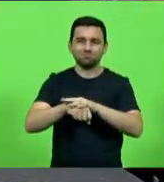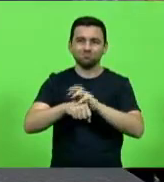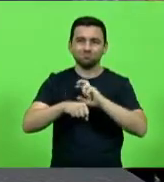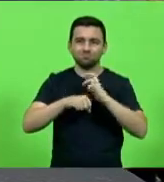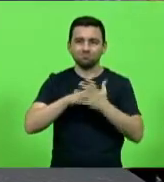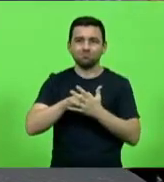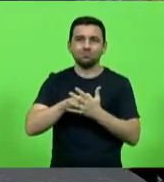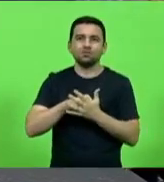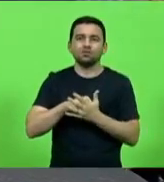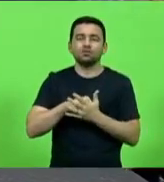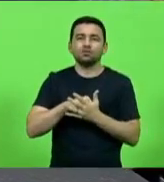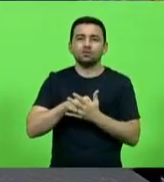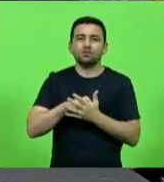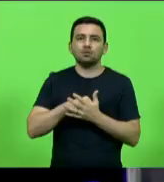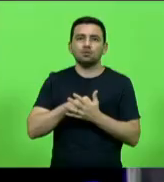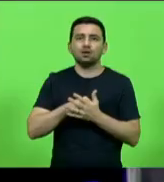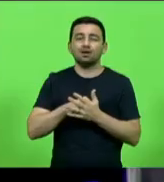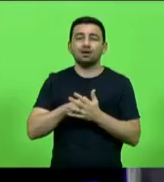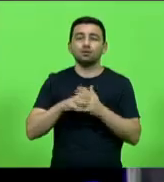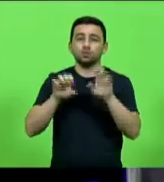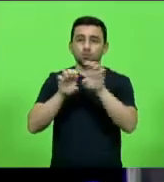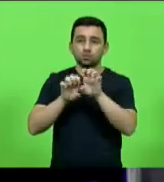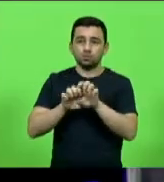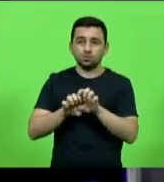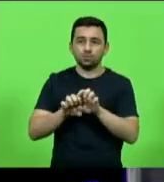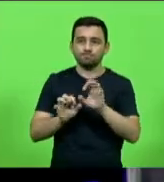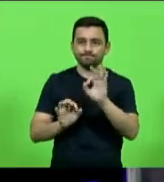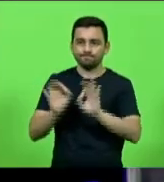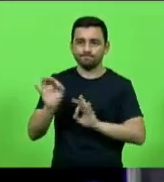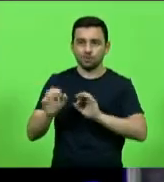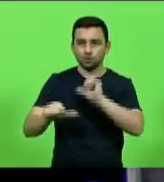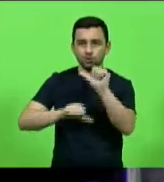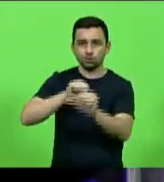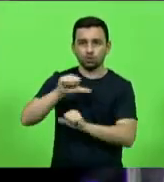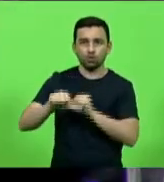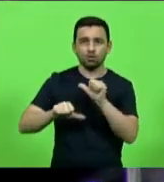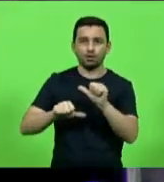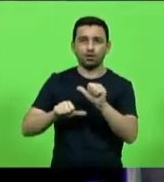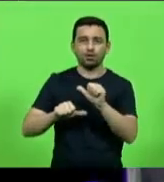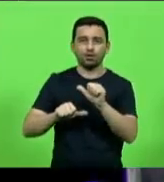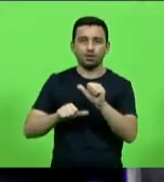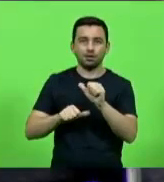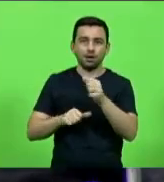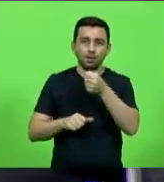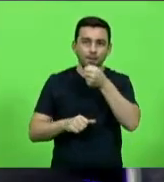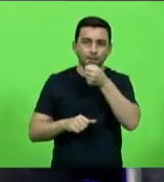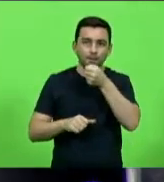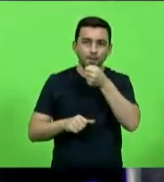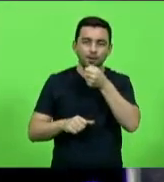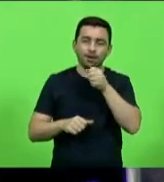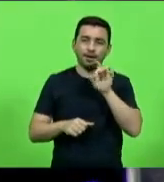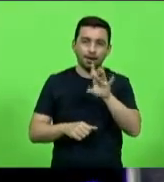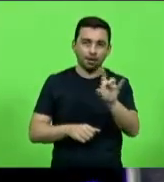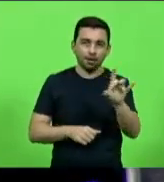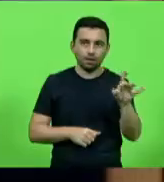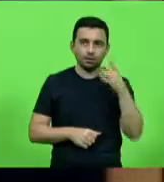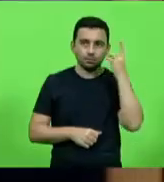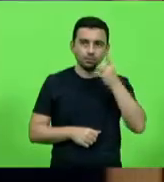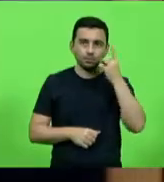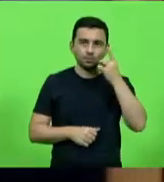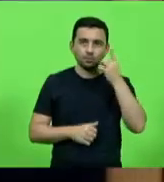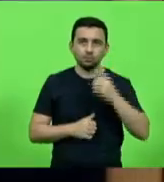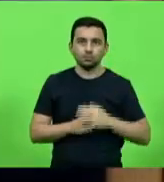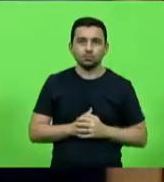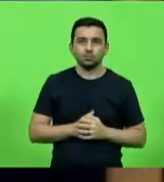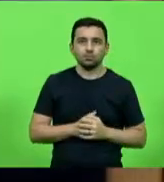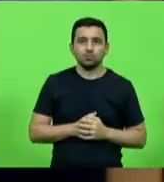a estrutura, podemos adaptar, mas não temos a estrutura para fazer a troca a cada fala de deputados. Eu não sei se vai